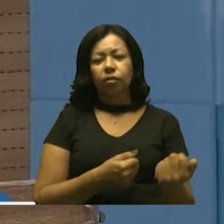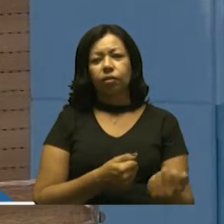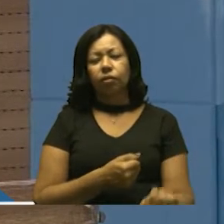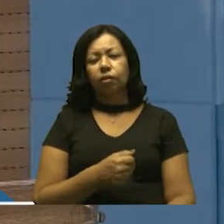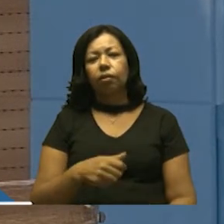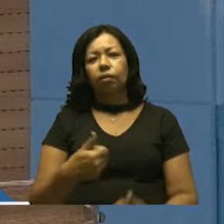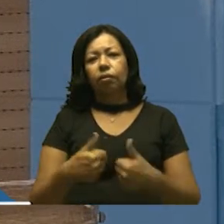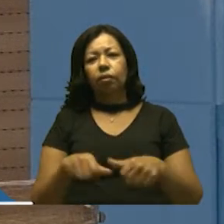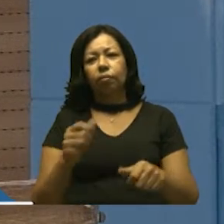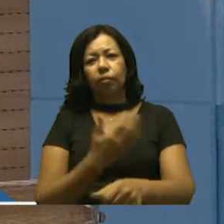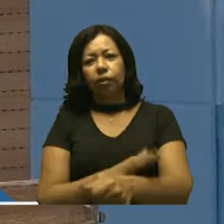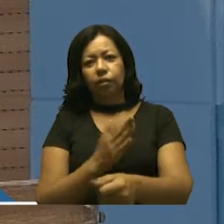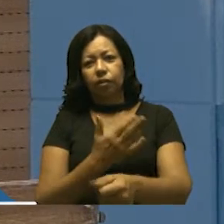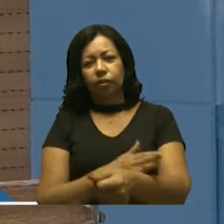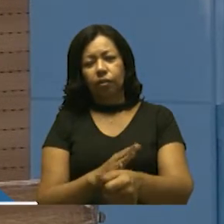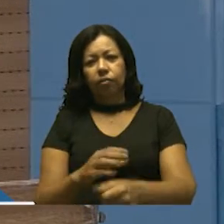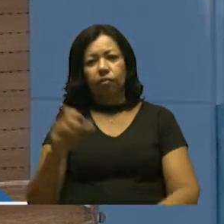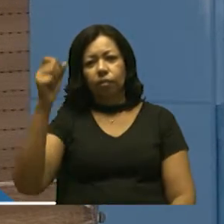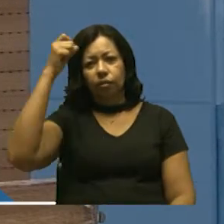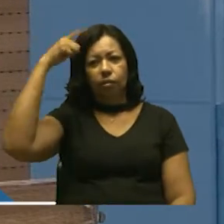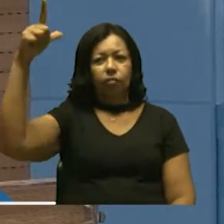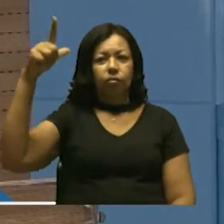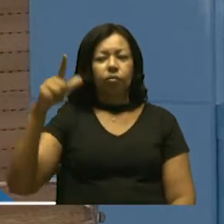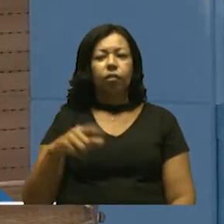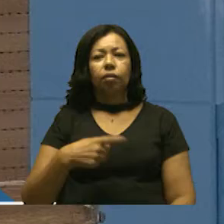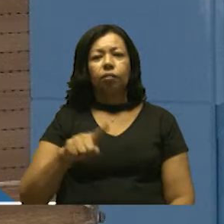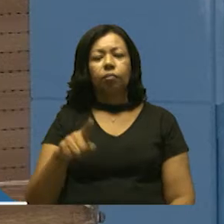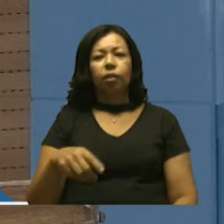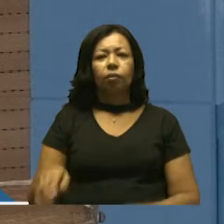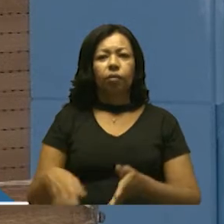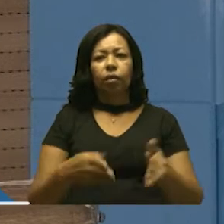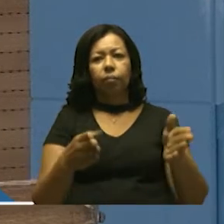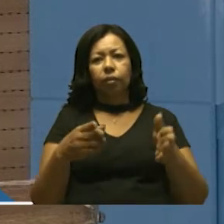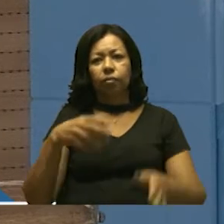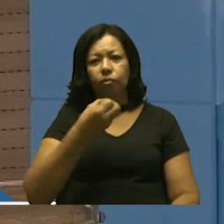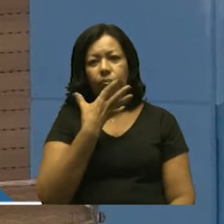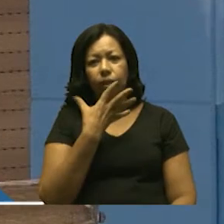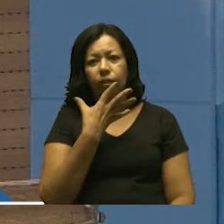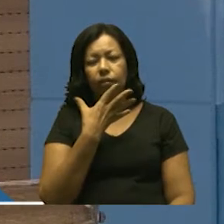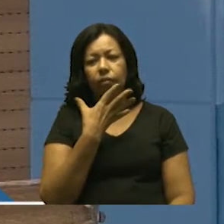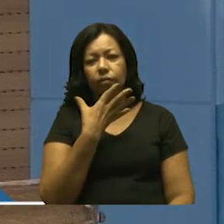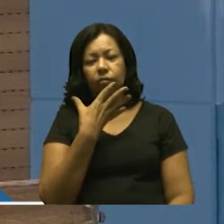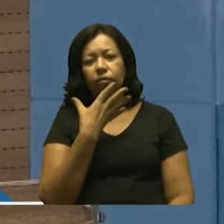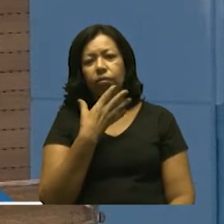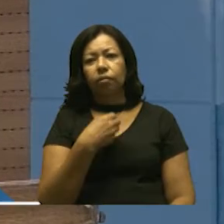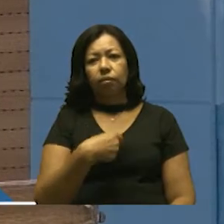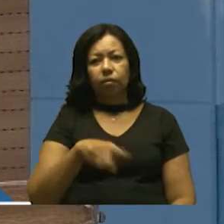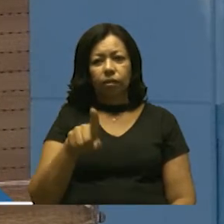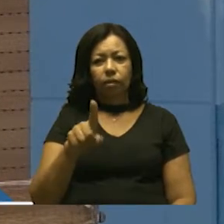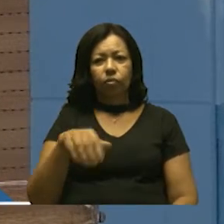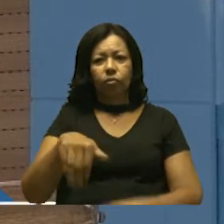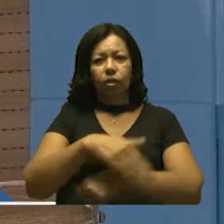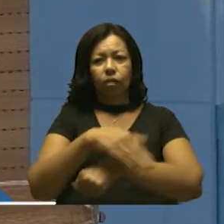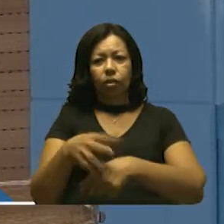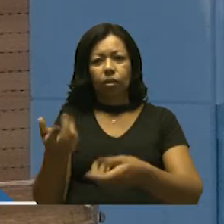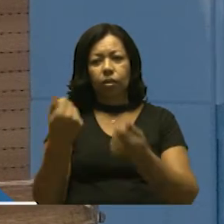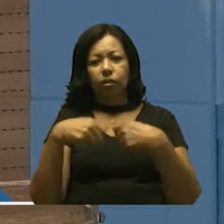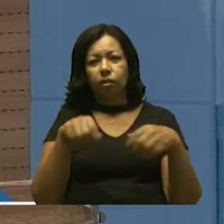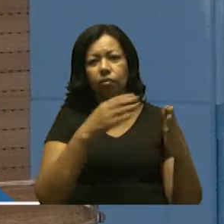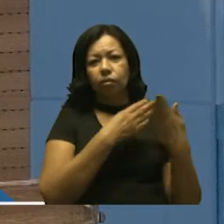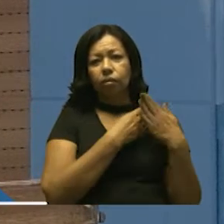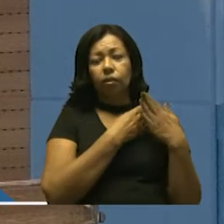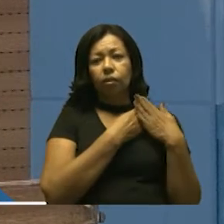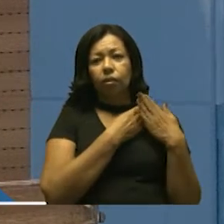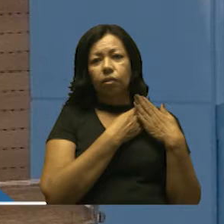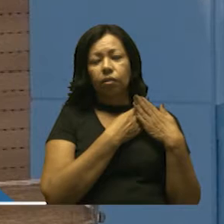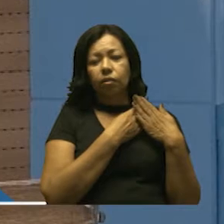prática dessa arte, dessa cultura, estão indo para o caminho do bem, estão retirando da rua e trazendo ali disciplina e respeito.